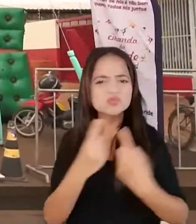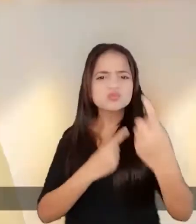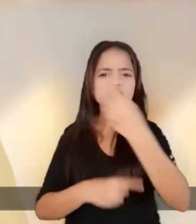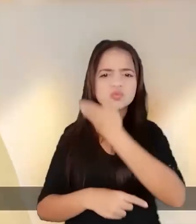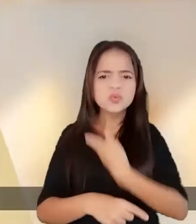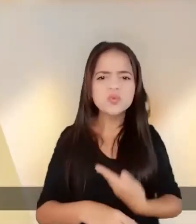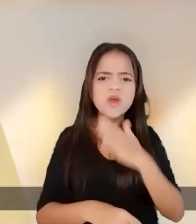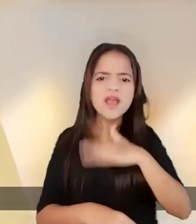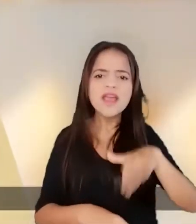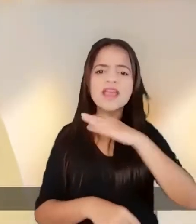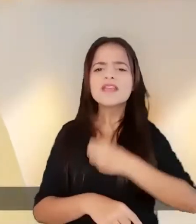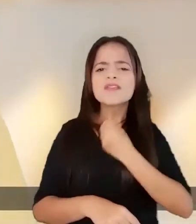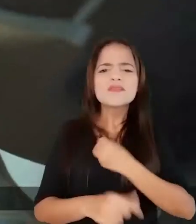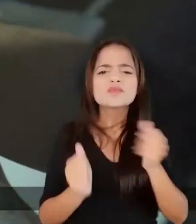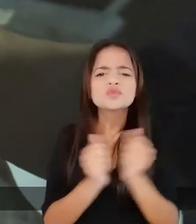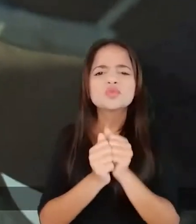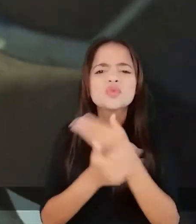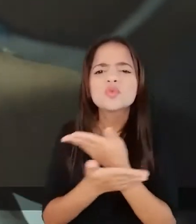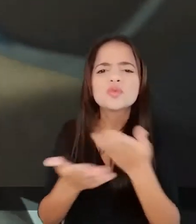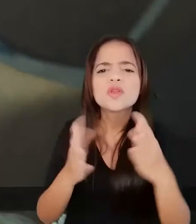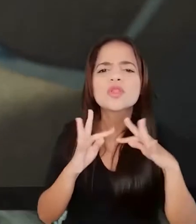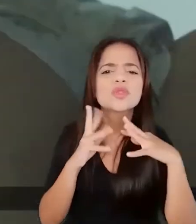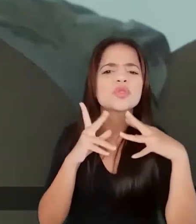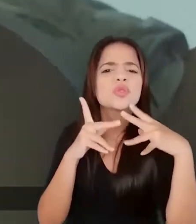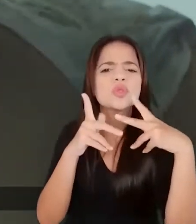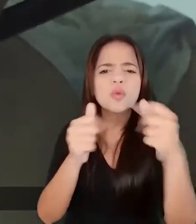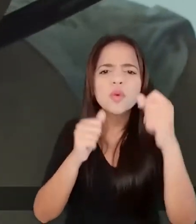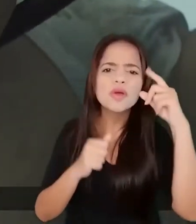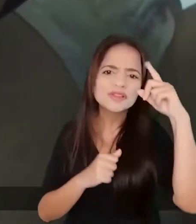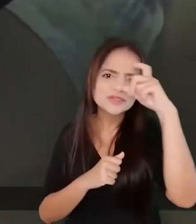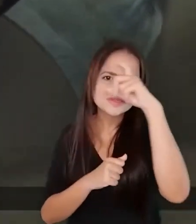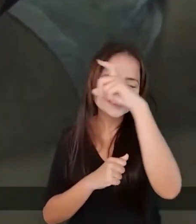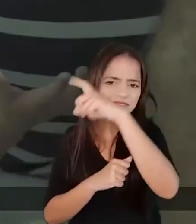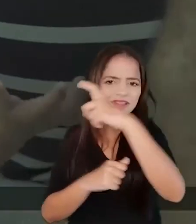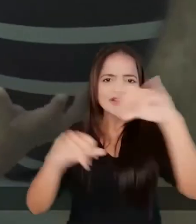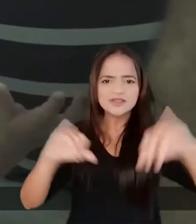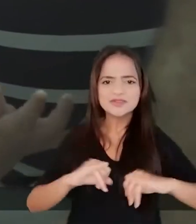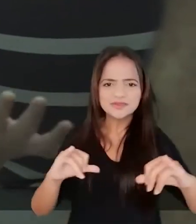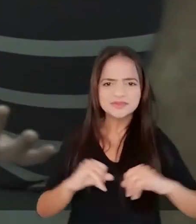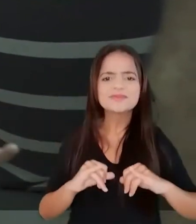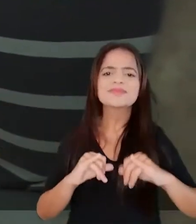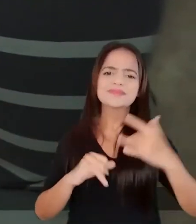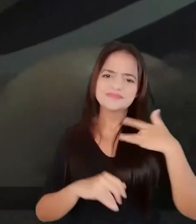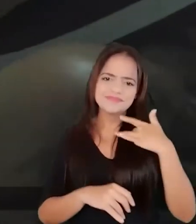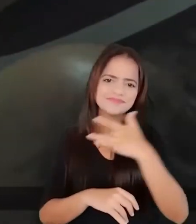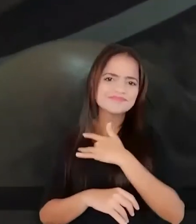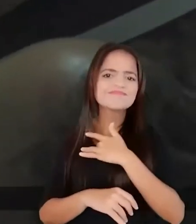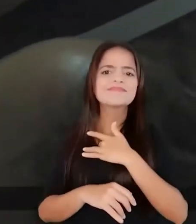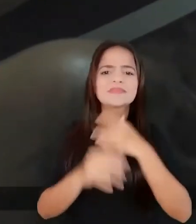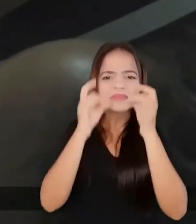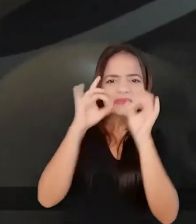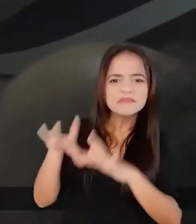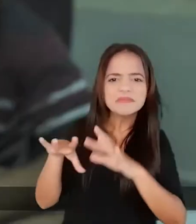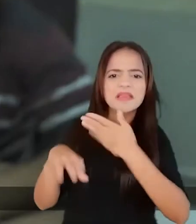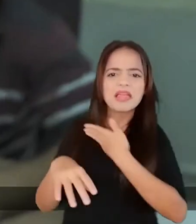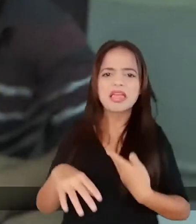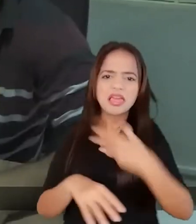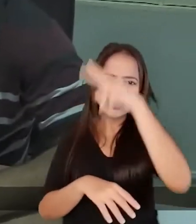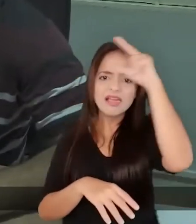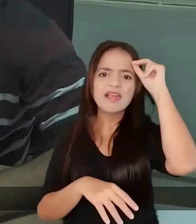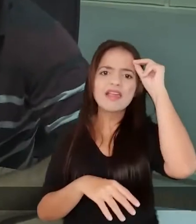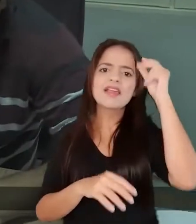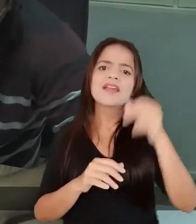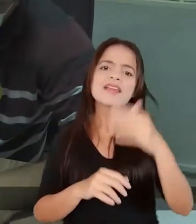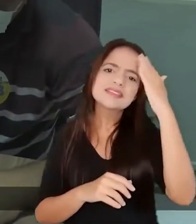Atendo na rede pública e vivo juntamente com vocês de perto o sofrimento do povo pelo descaso do